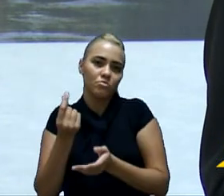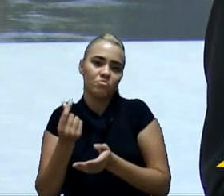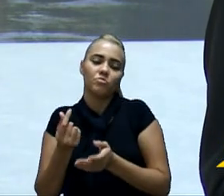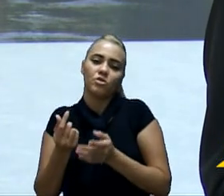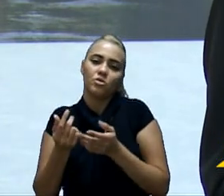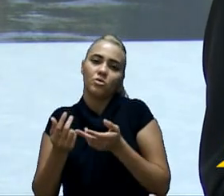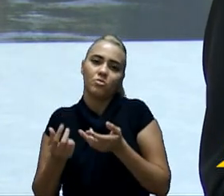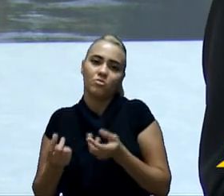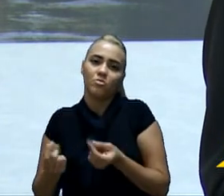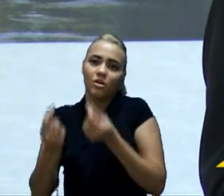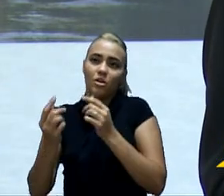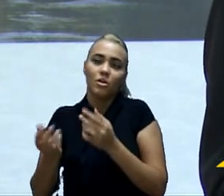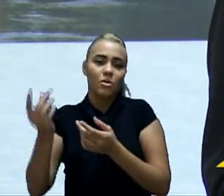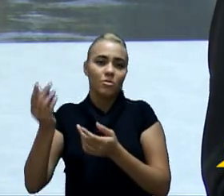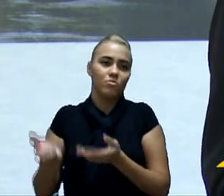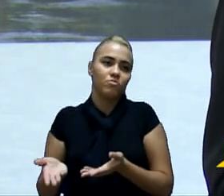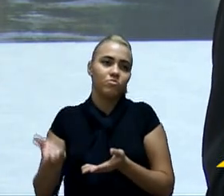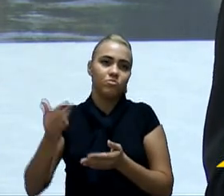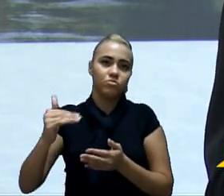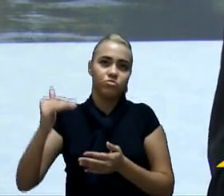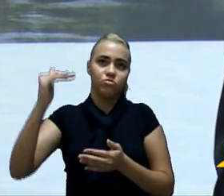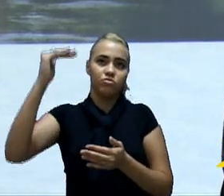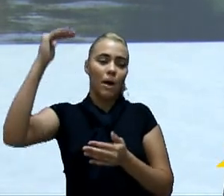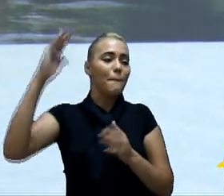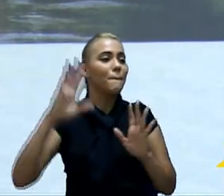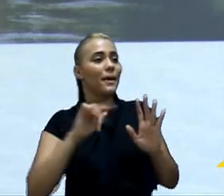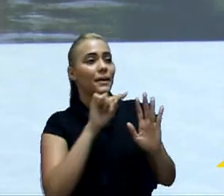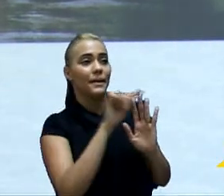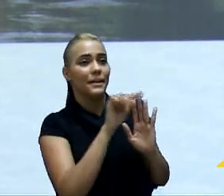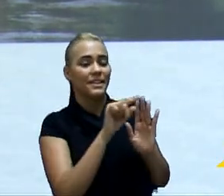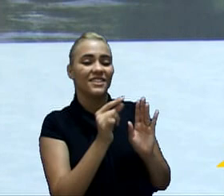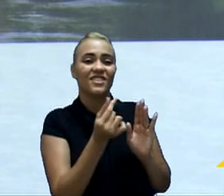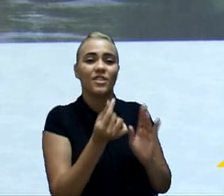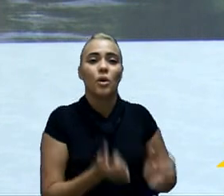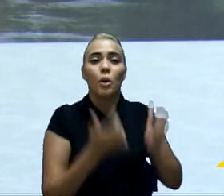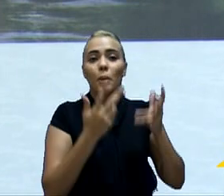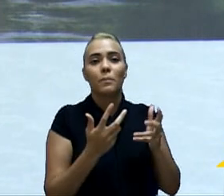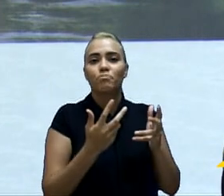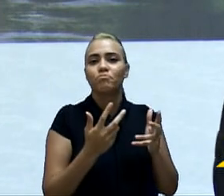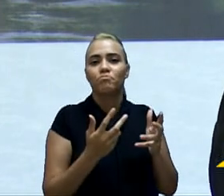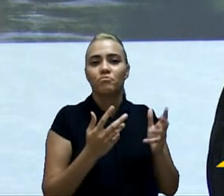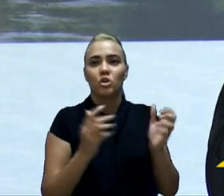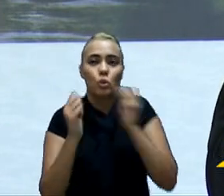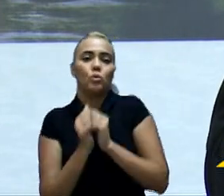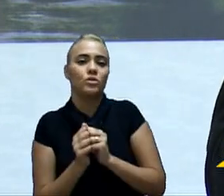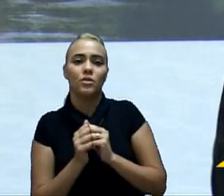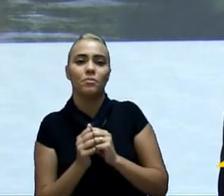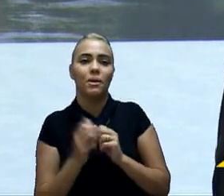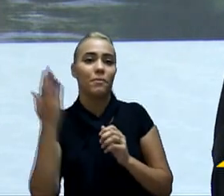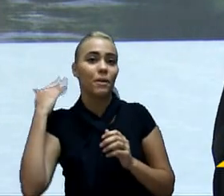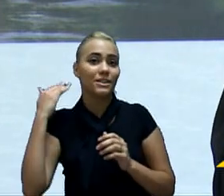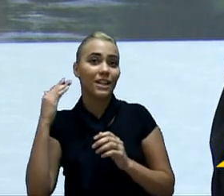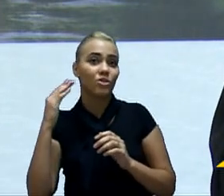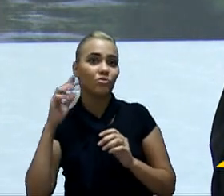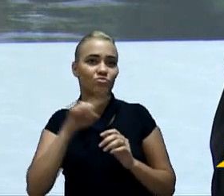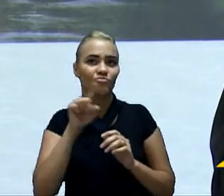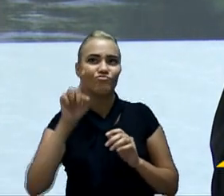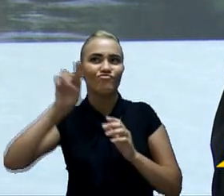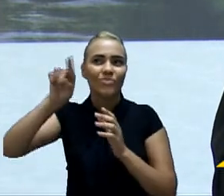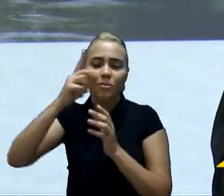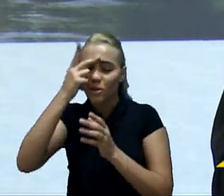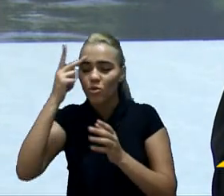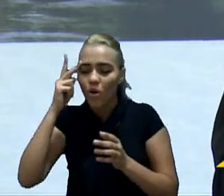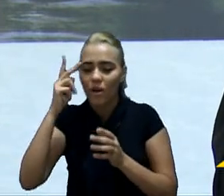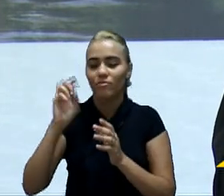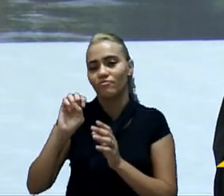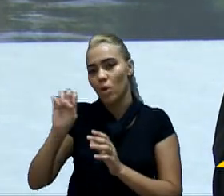aquela despesa. Então, esse quadro ficou vago, mas ele hoje, se comparado com as despesas